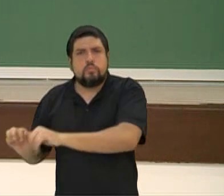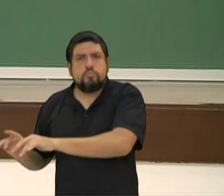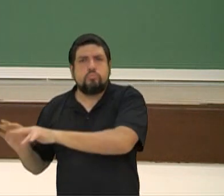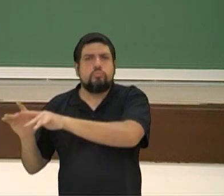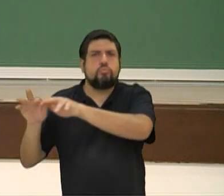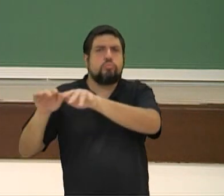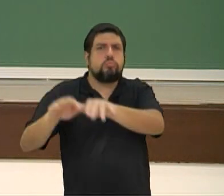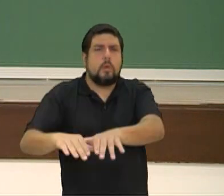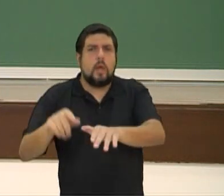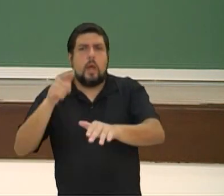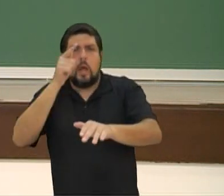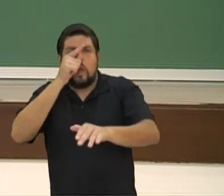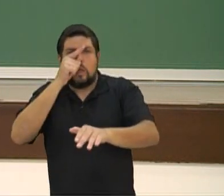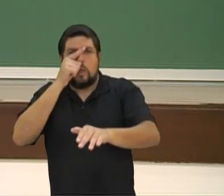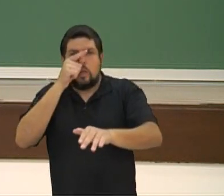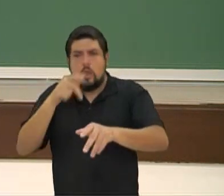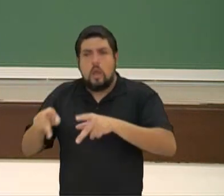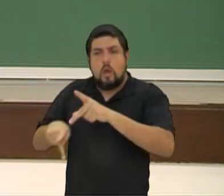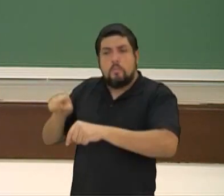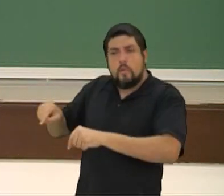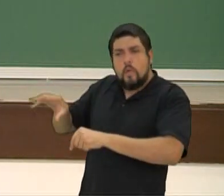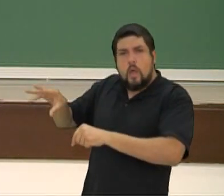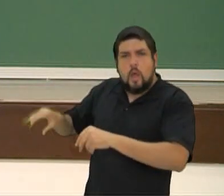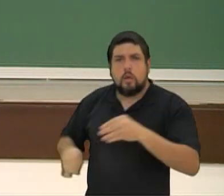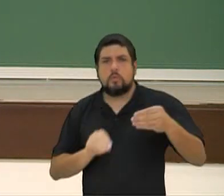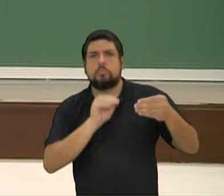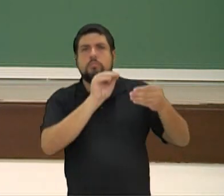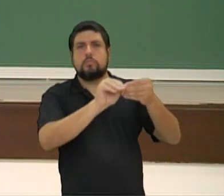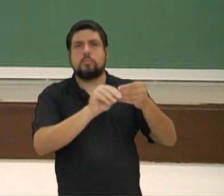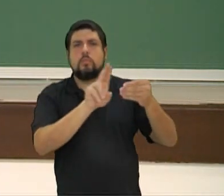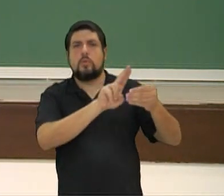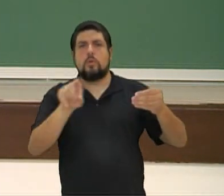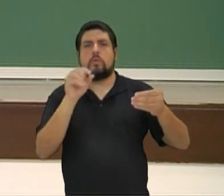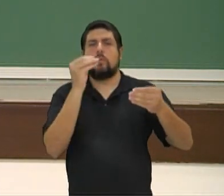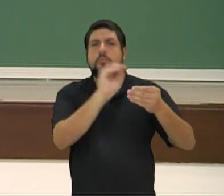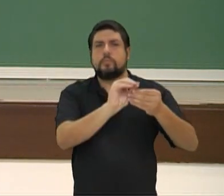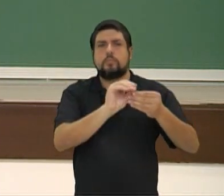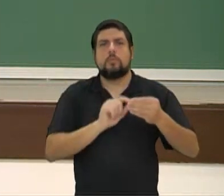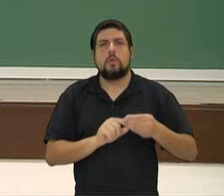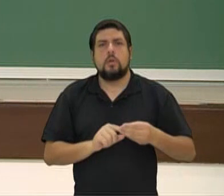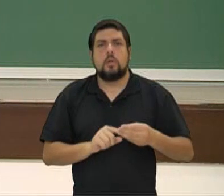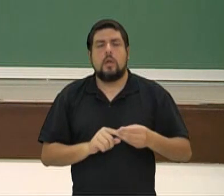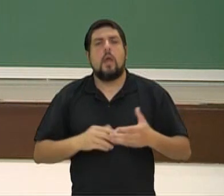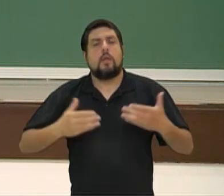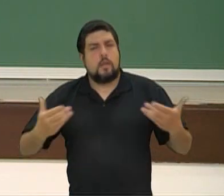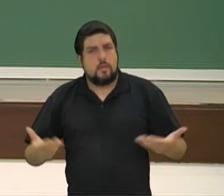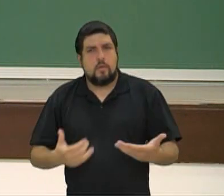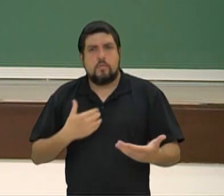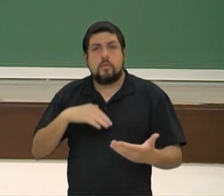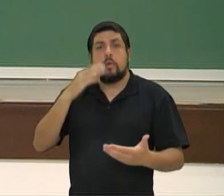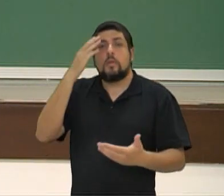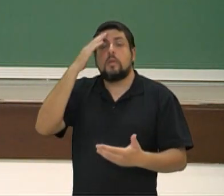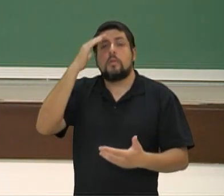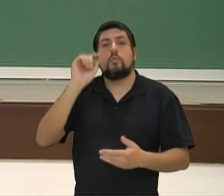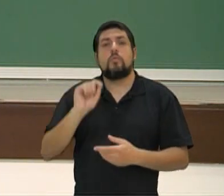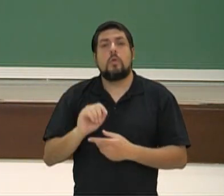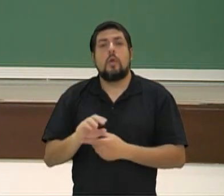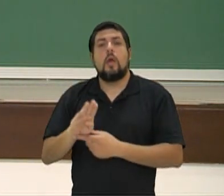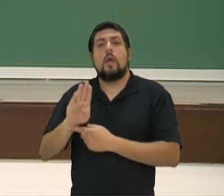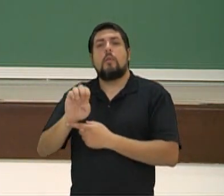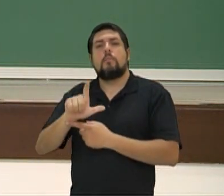também, nessa de querer nomenclaturar, fecharam nossos olhos ao que nós entendemos como belo ou, enfim,